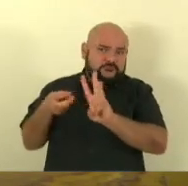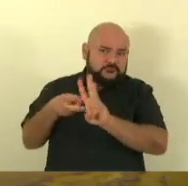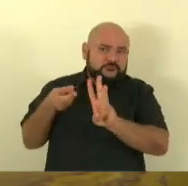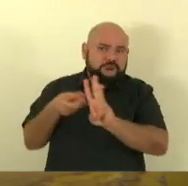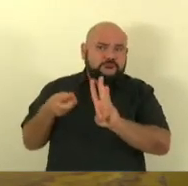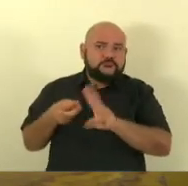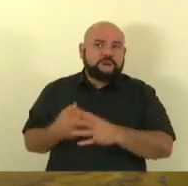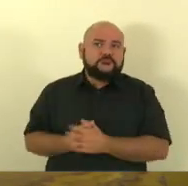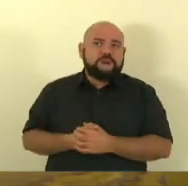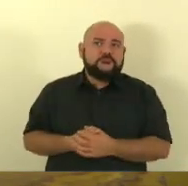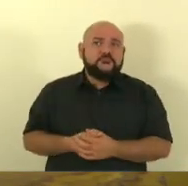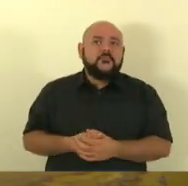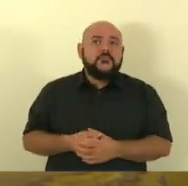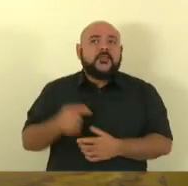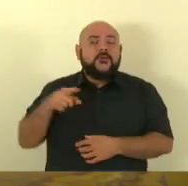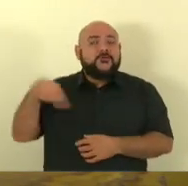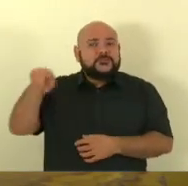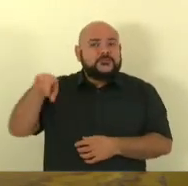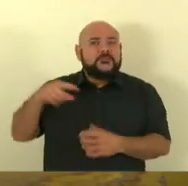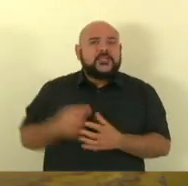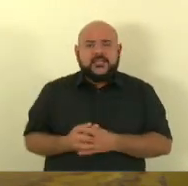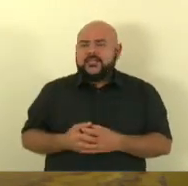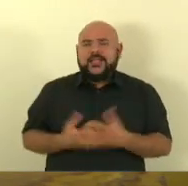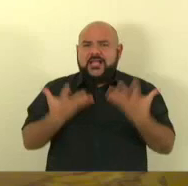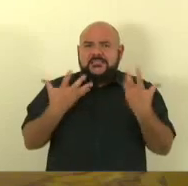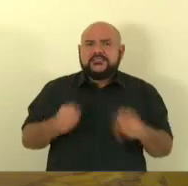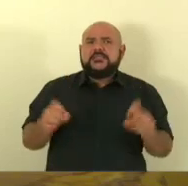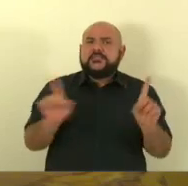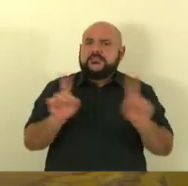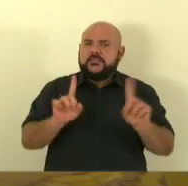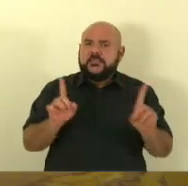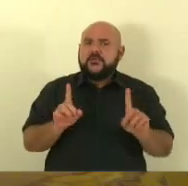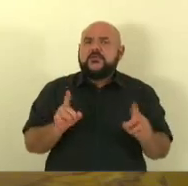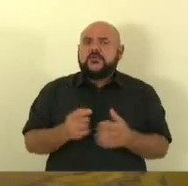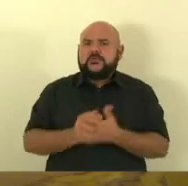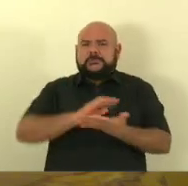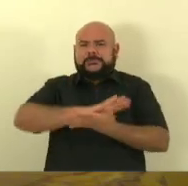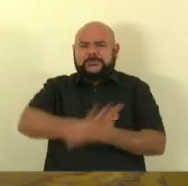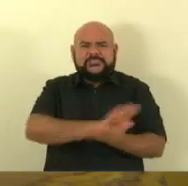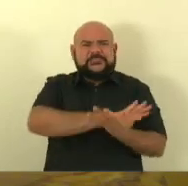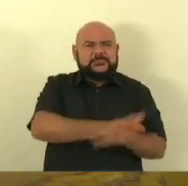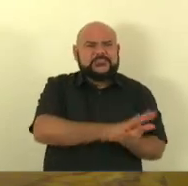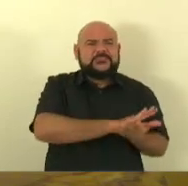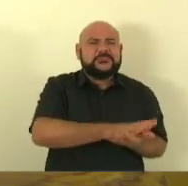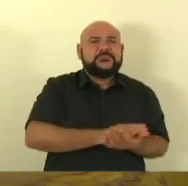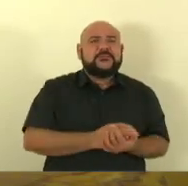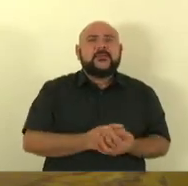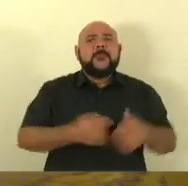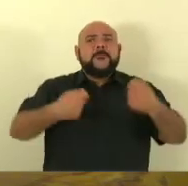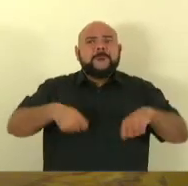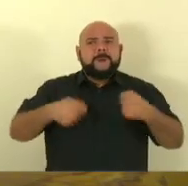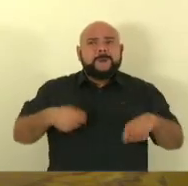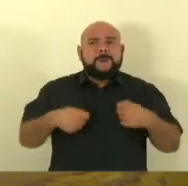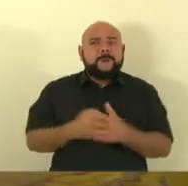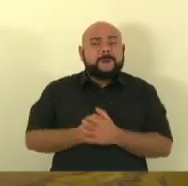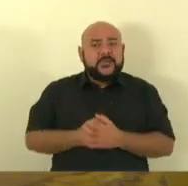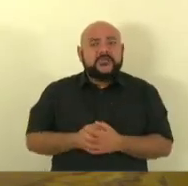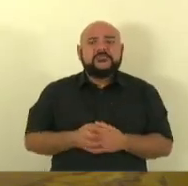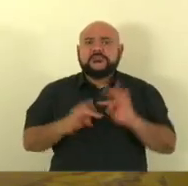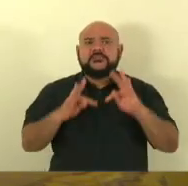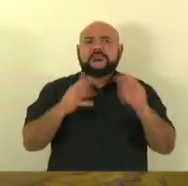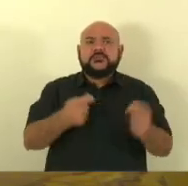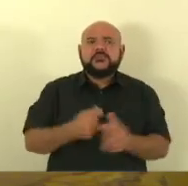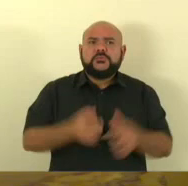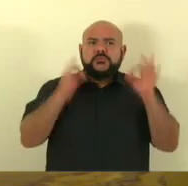dizer que não aceitam mais esse retrocesso para afirmar que sem demarcação não há democracia